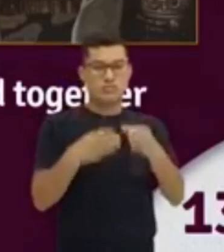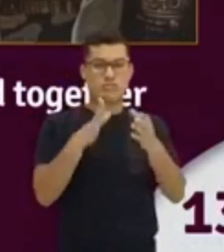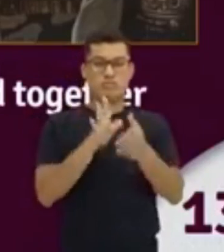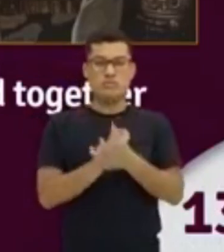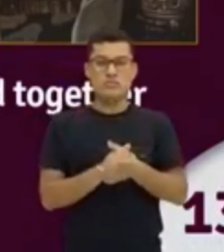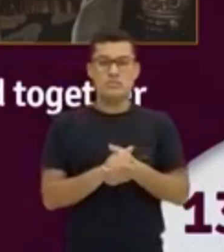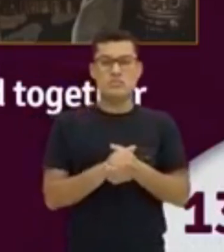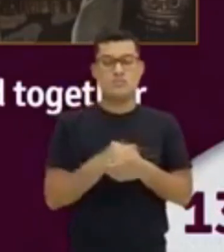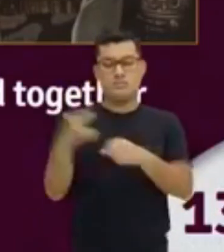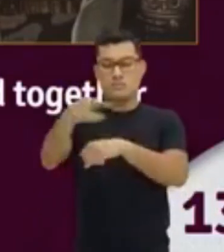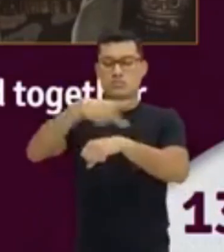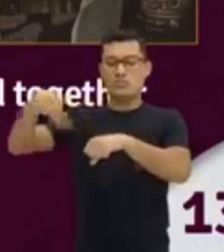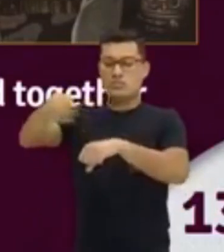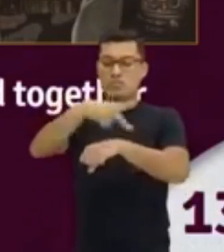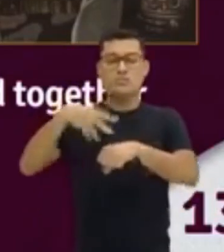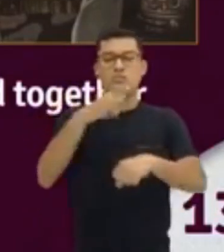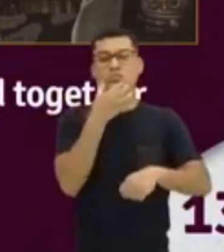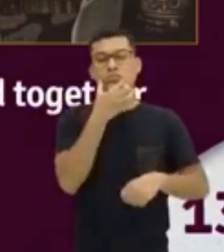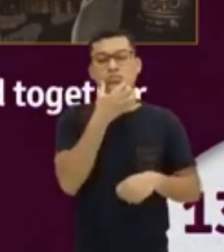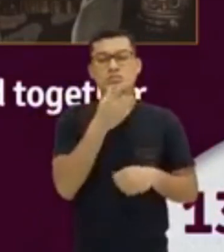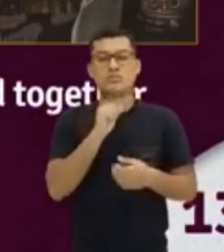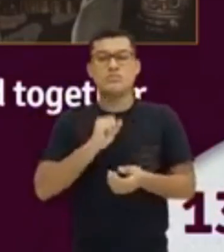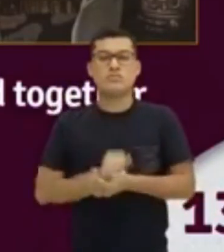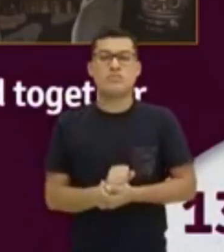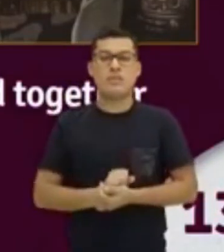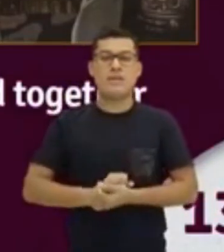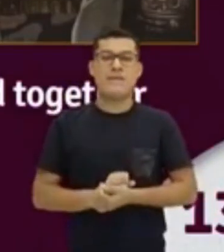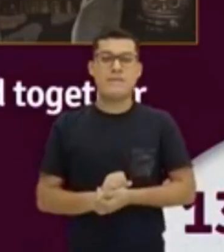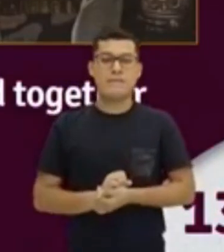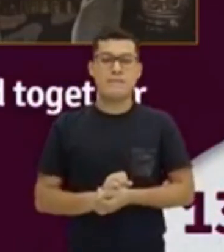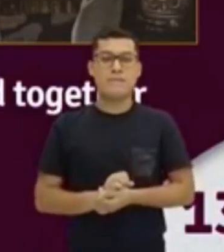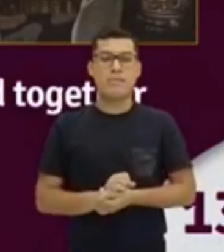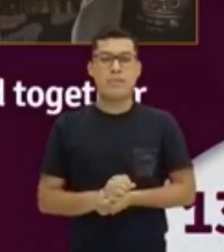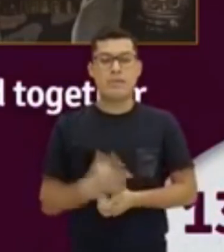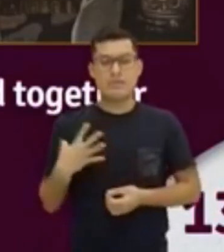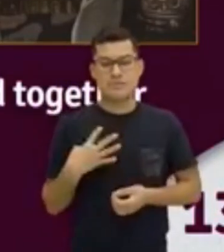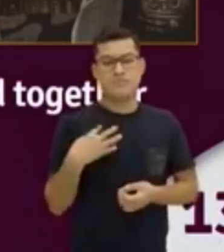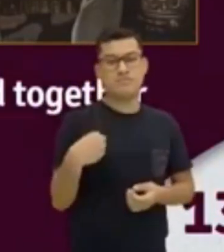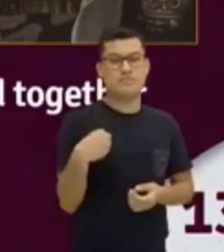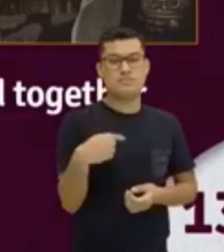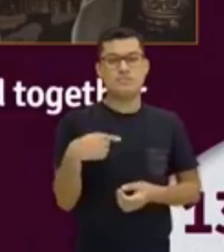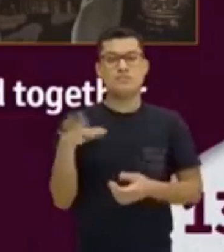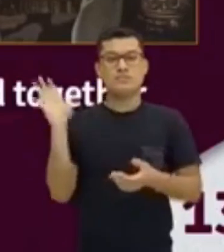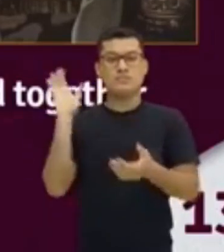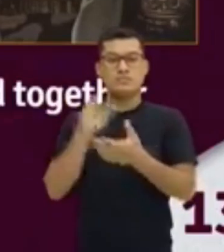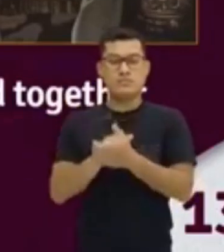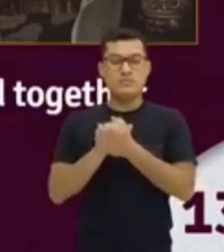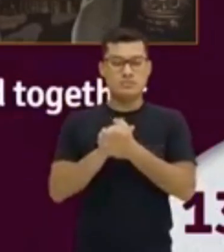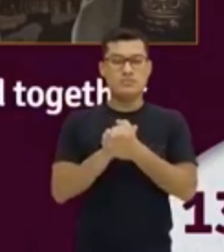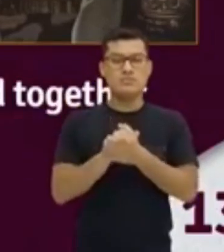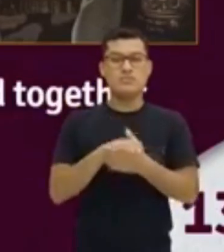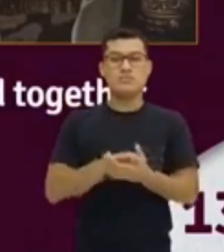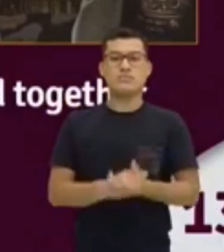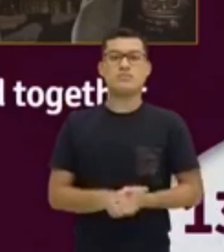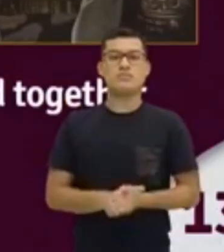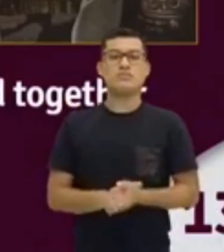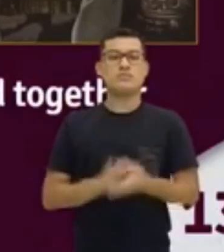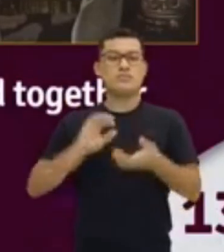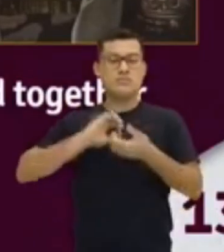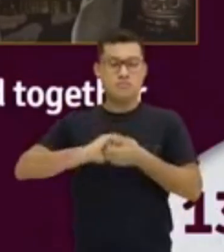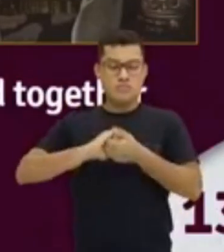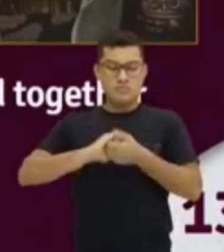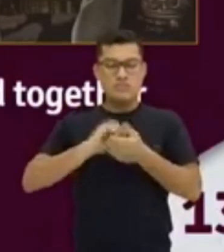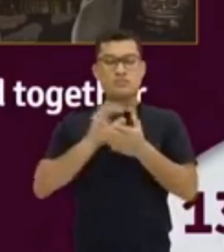Inglaterra, em Stronford. Os filhos. Ele casou? Casou. Ele é casado.